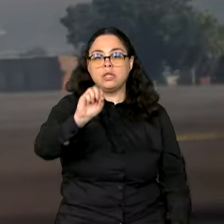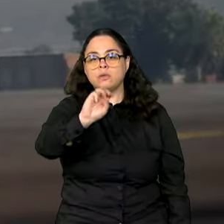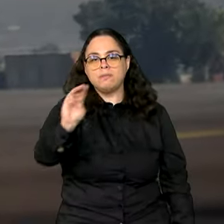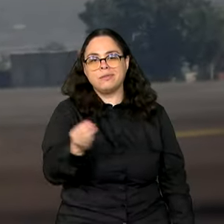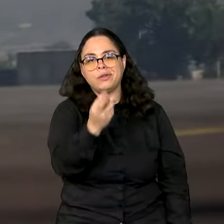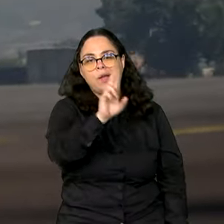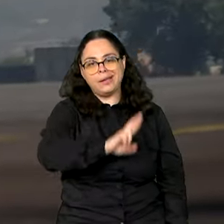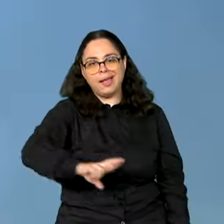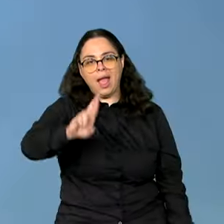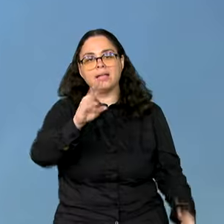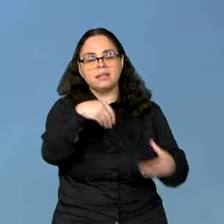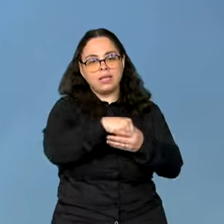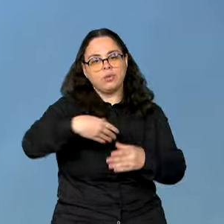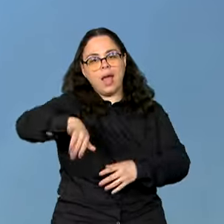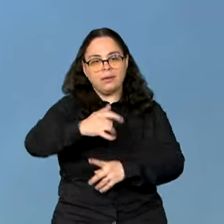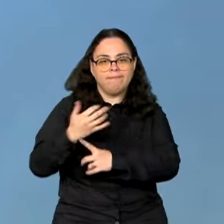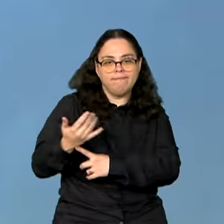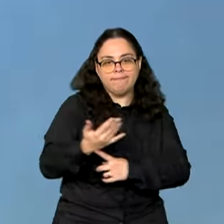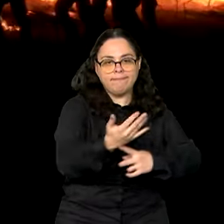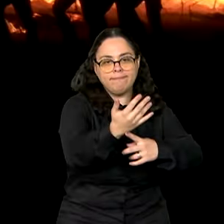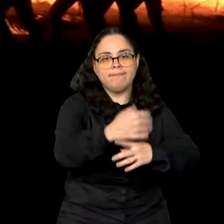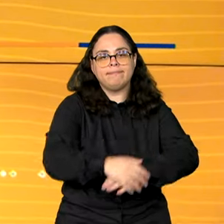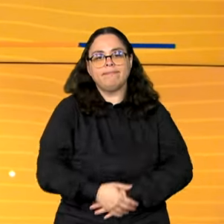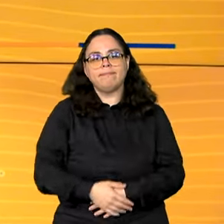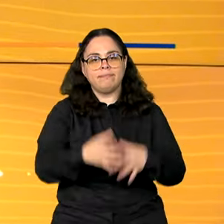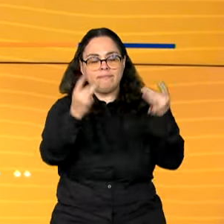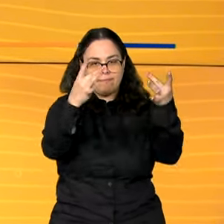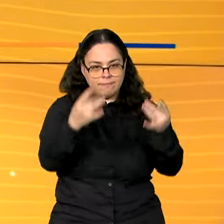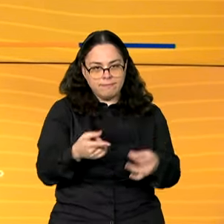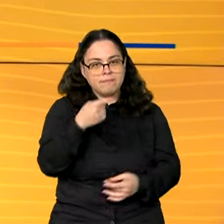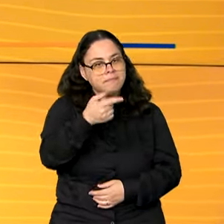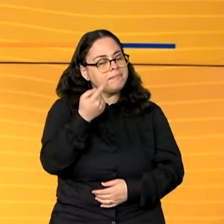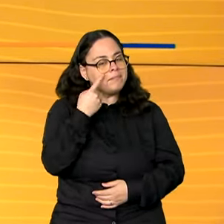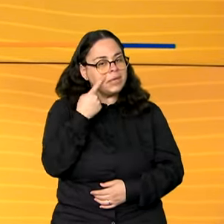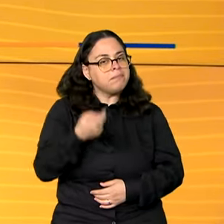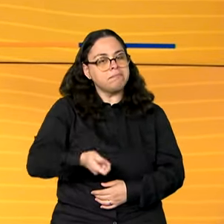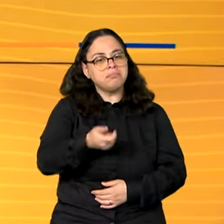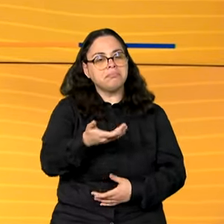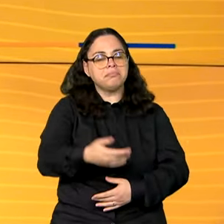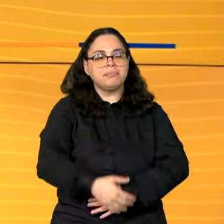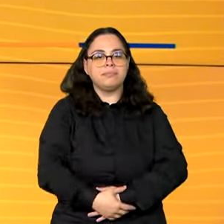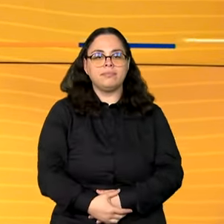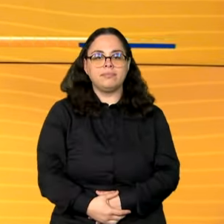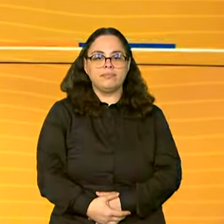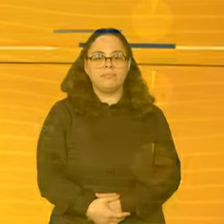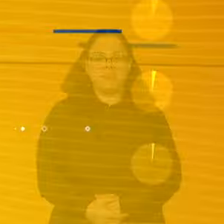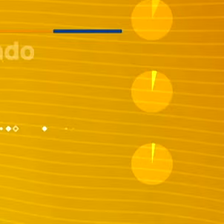milhões de reais no enfrentamento aos incêndios no país. Os detalhes você confere já já.